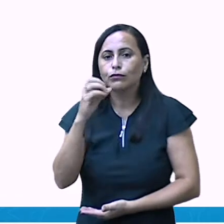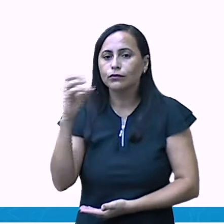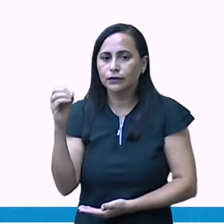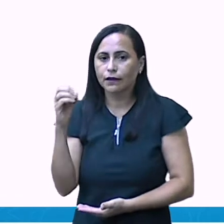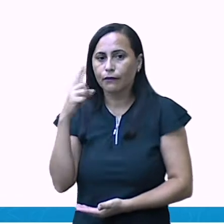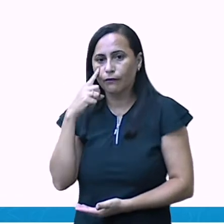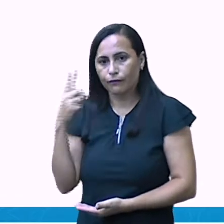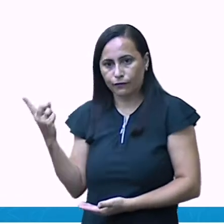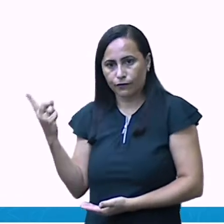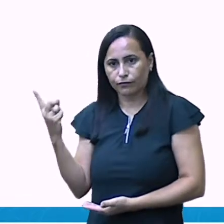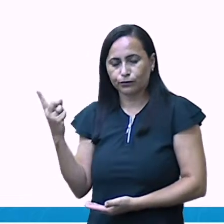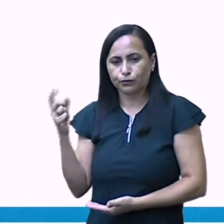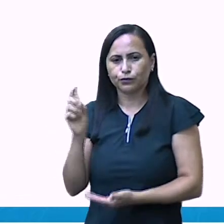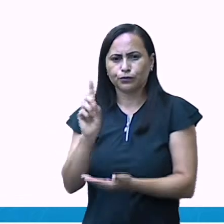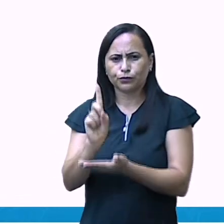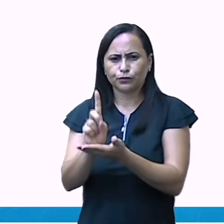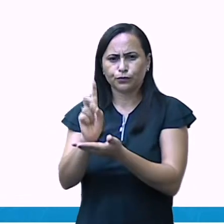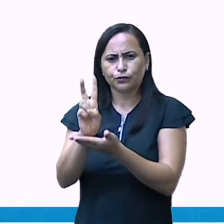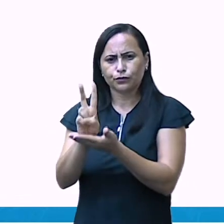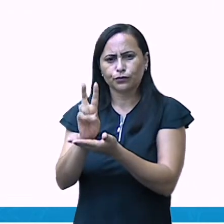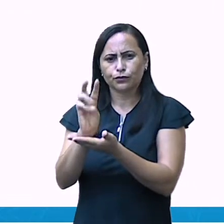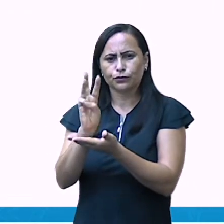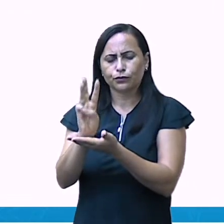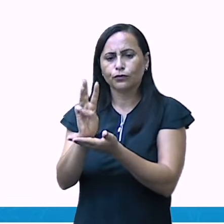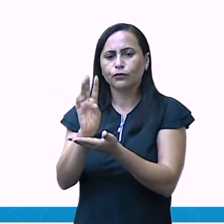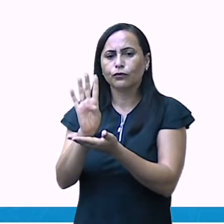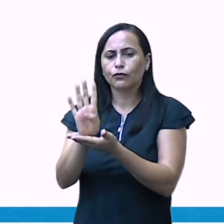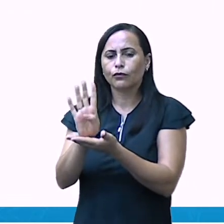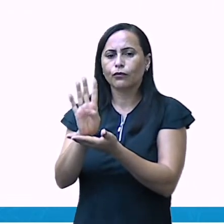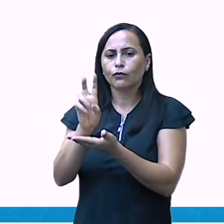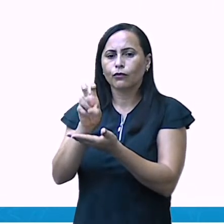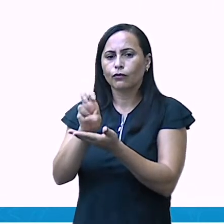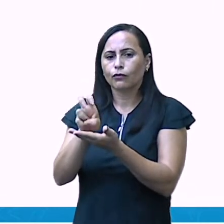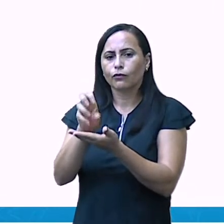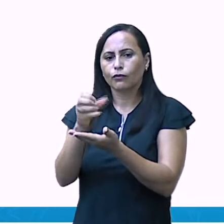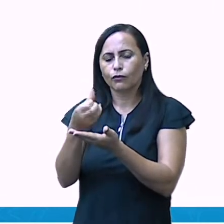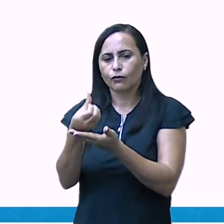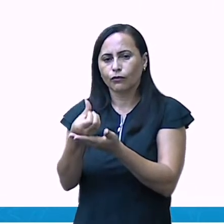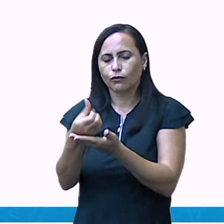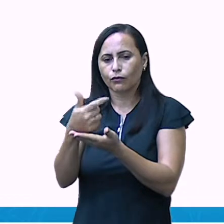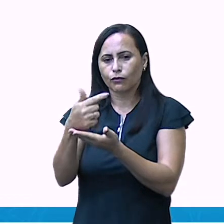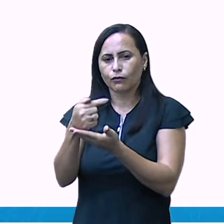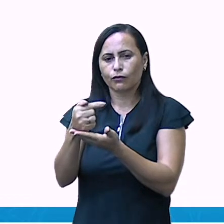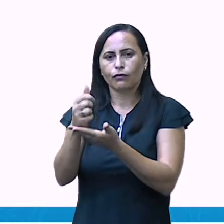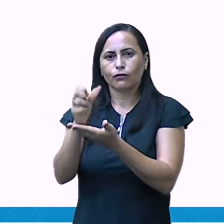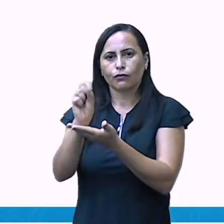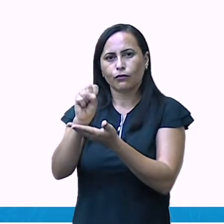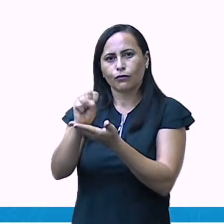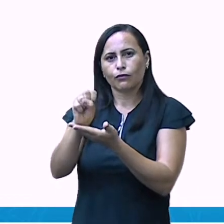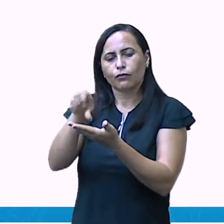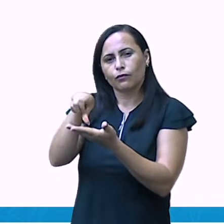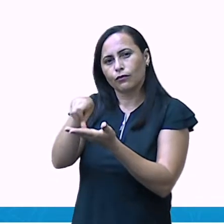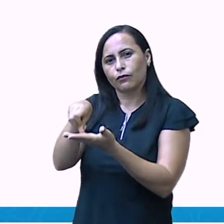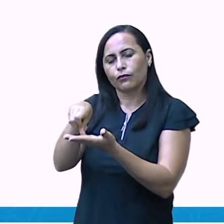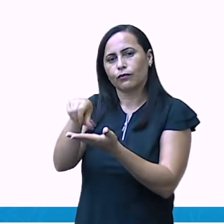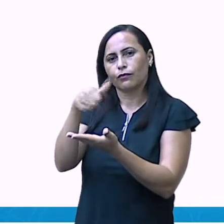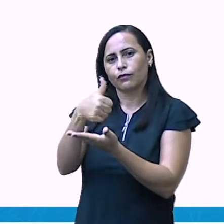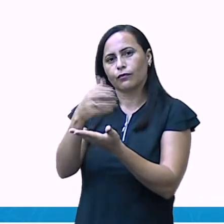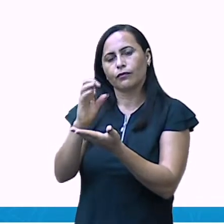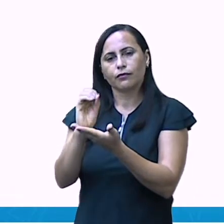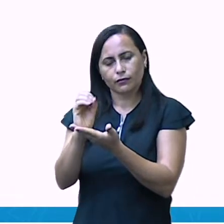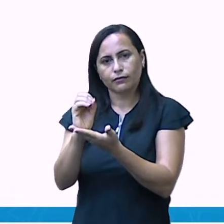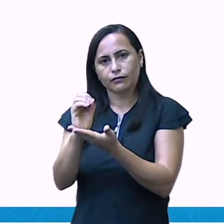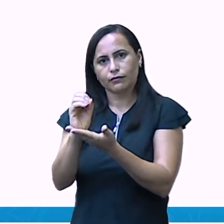3, 4, 5, 6, 7, 8, 9,